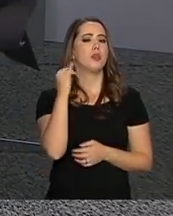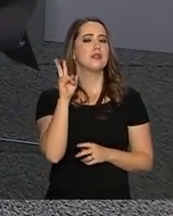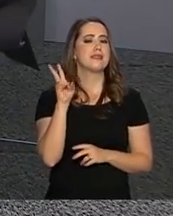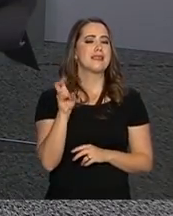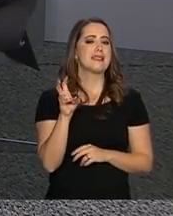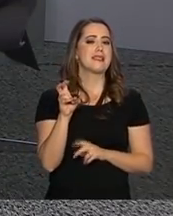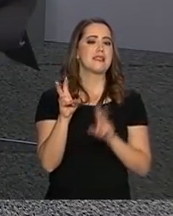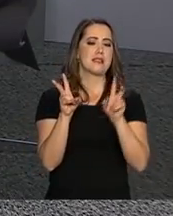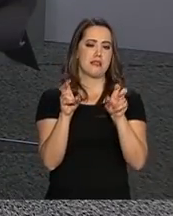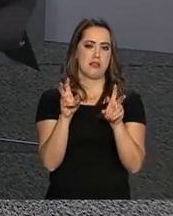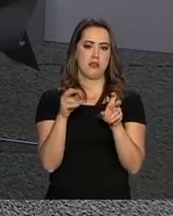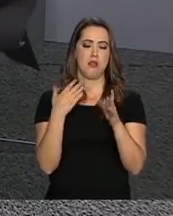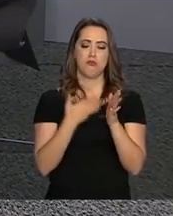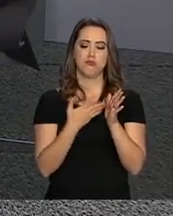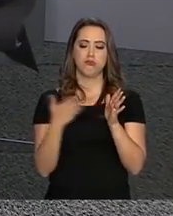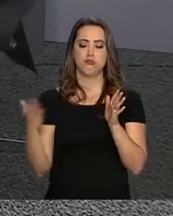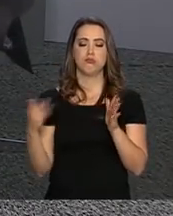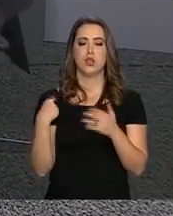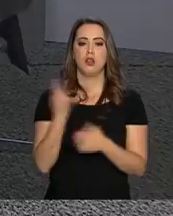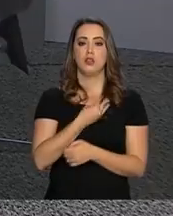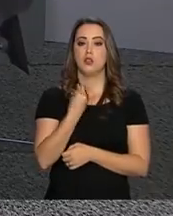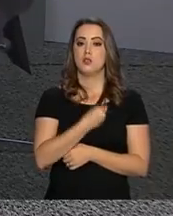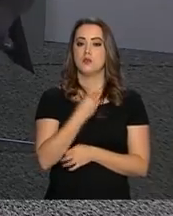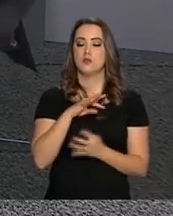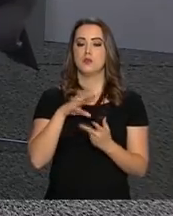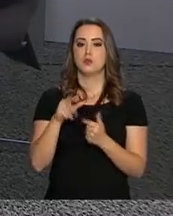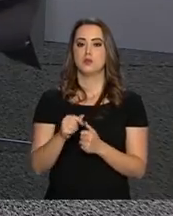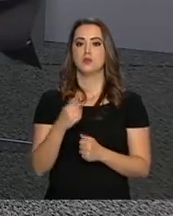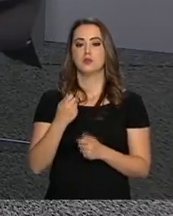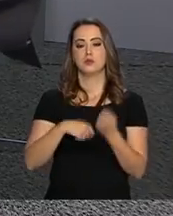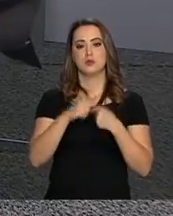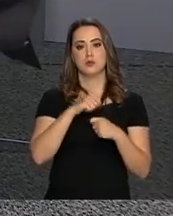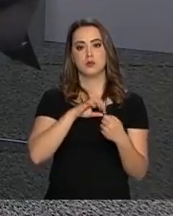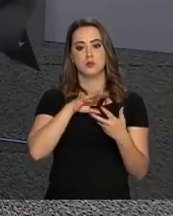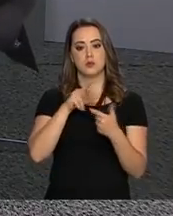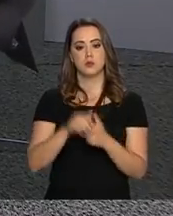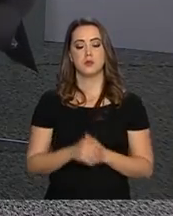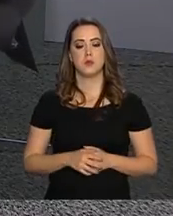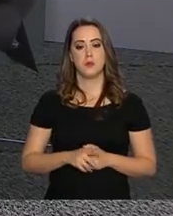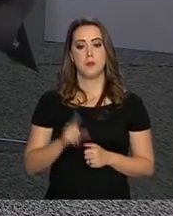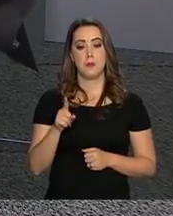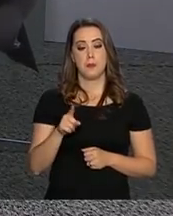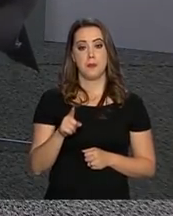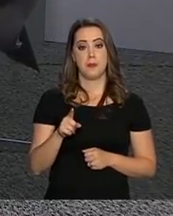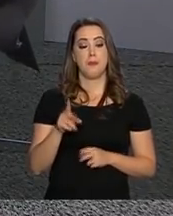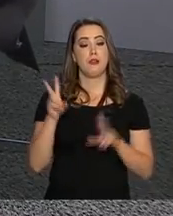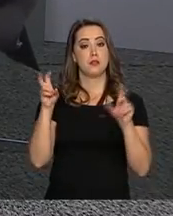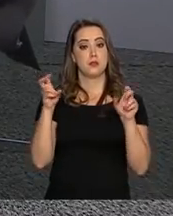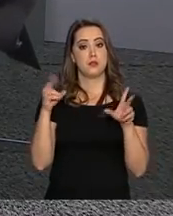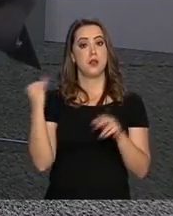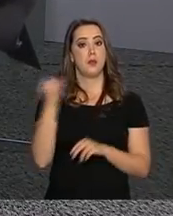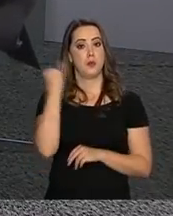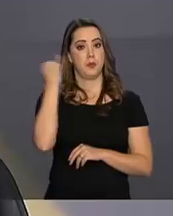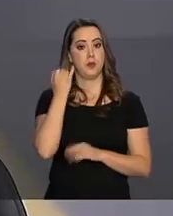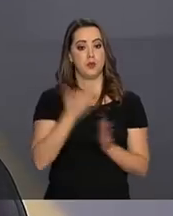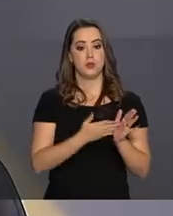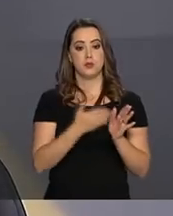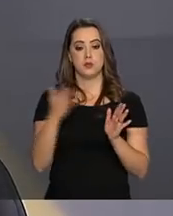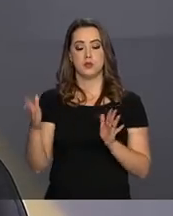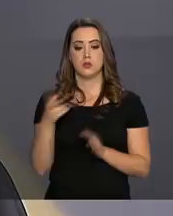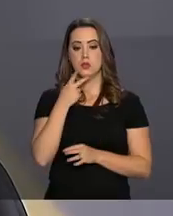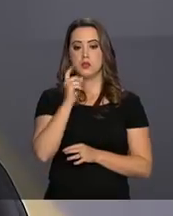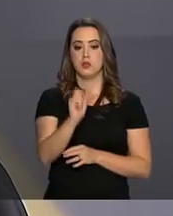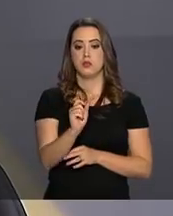nesse momento que nós vivemos no mundo, na economia mundial? Não, esse tema, evidentemente, é o tema do momento. Eu estava me